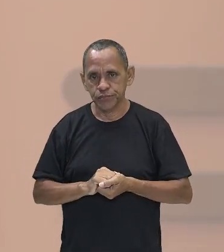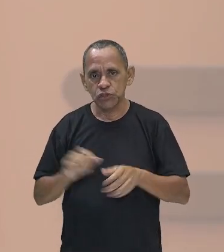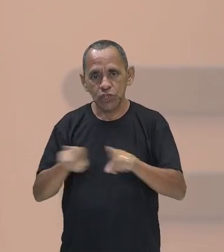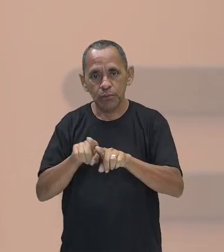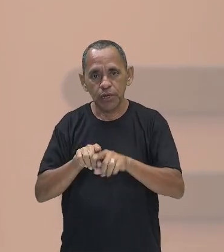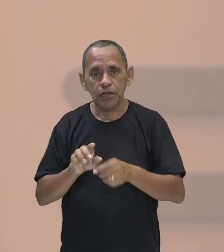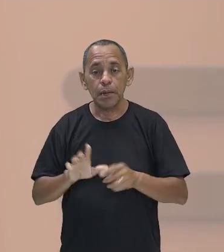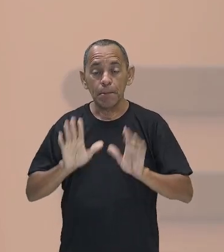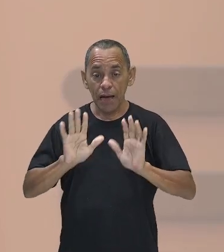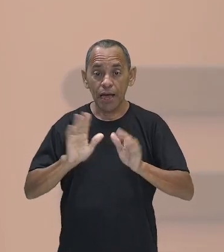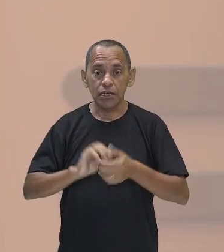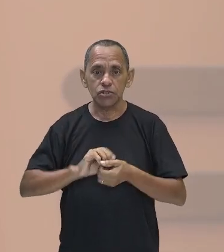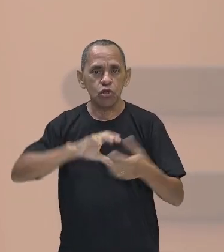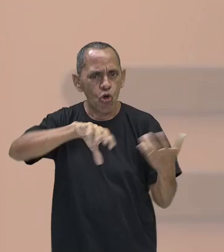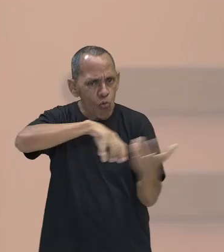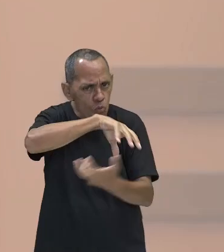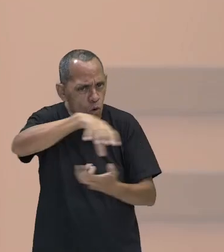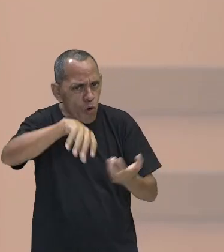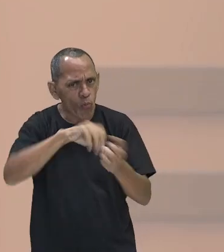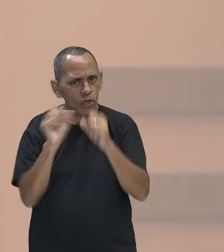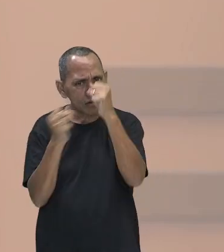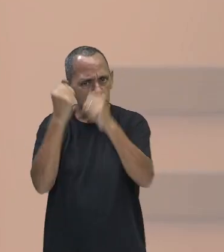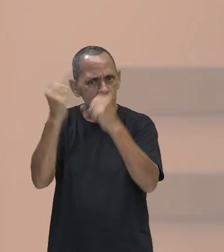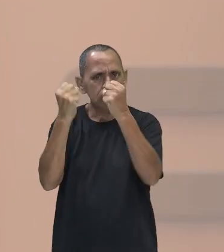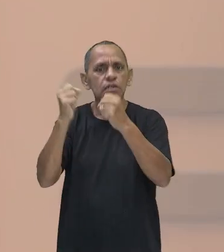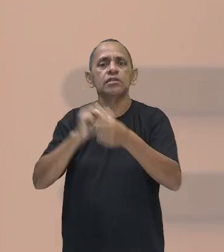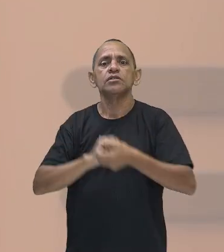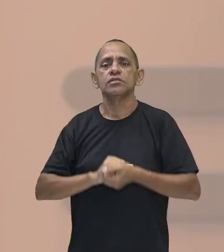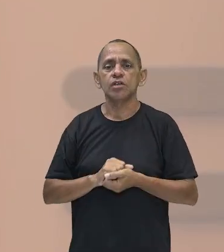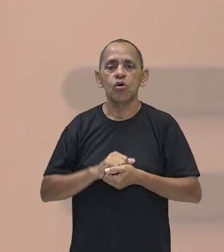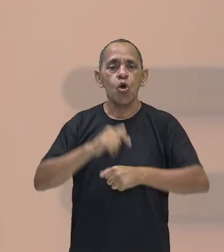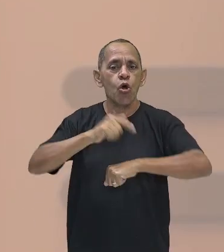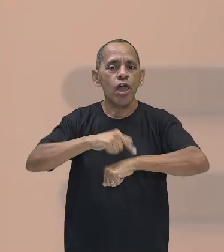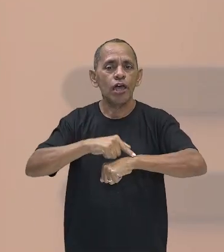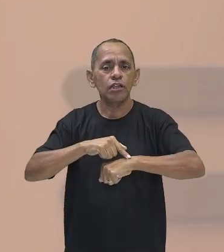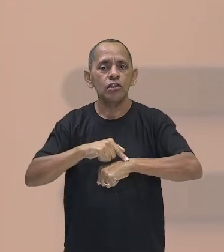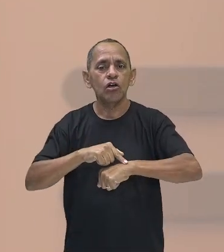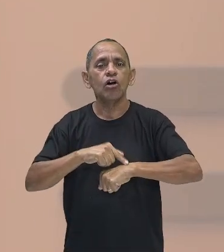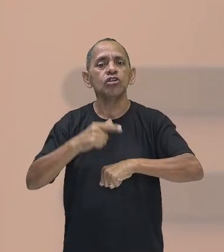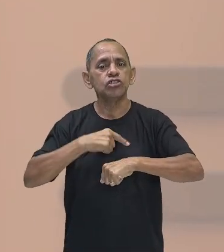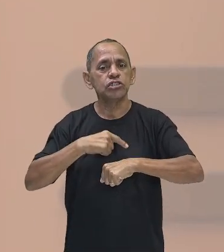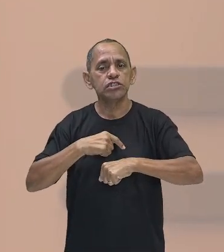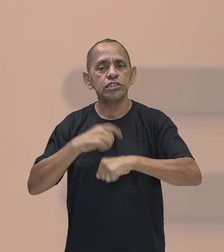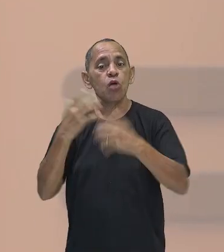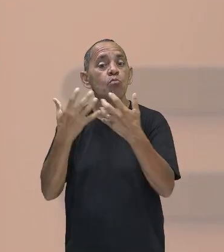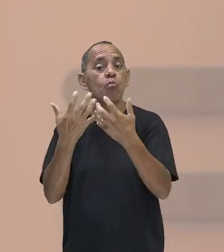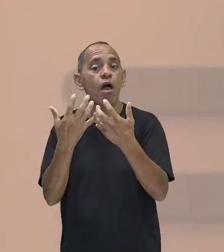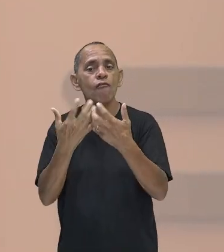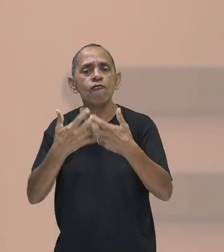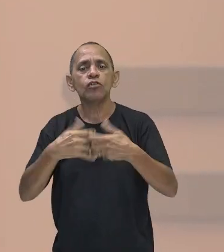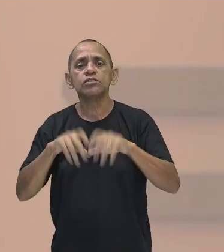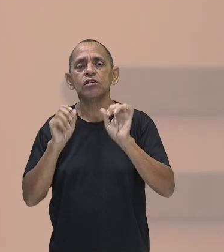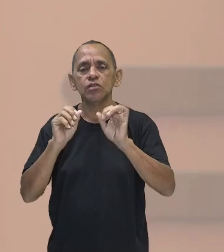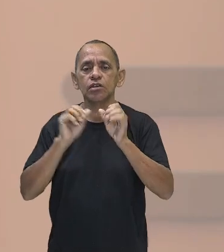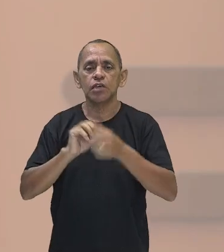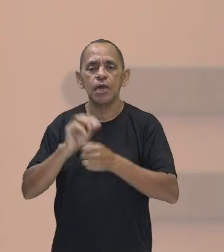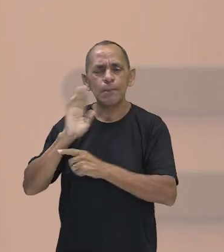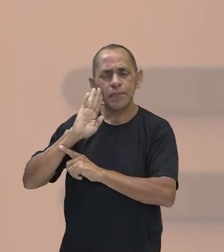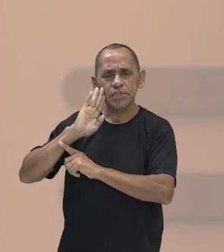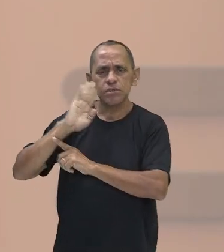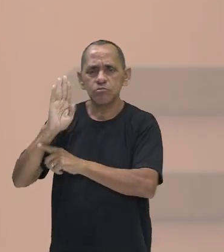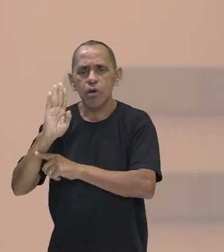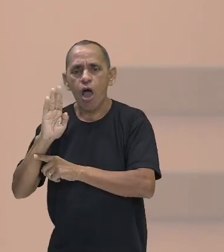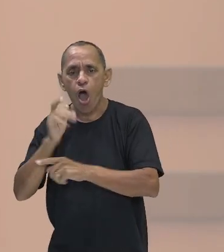advento da industrialização, o relógio passa a ser também um objeto primordial para